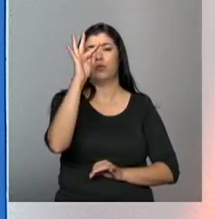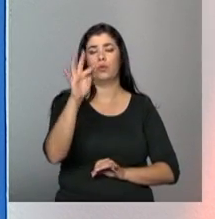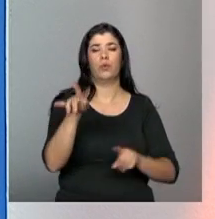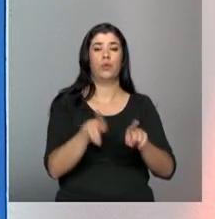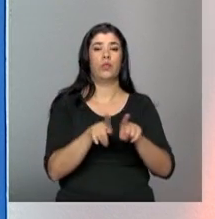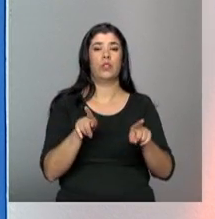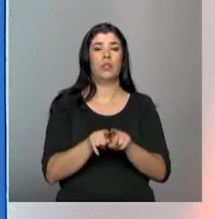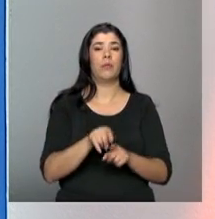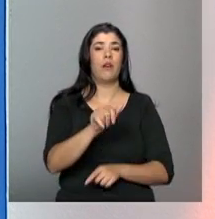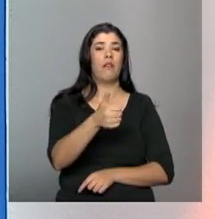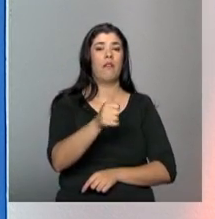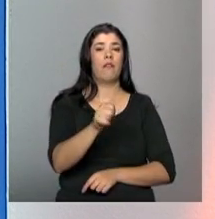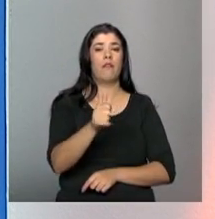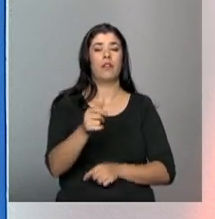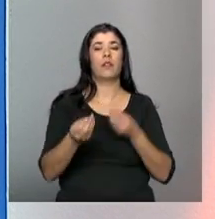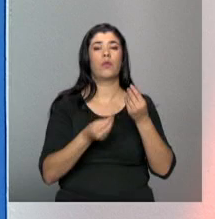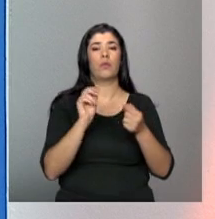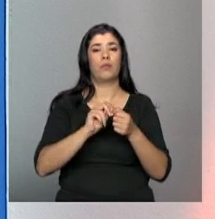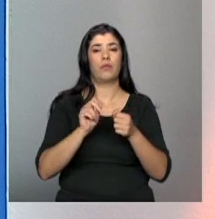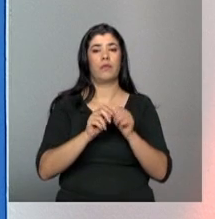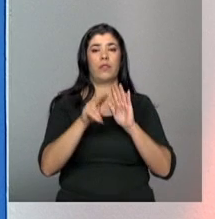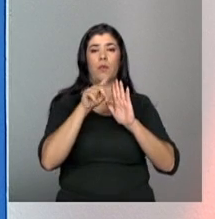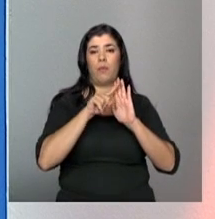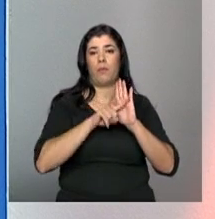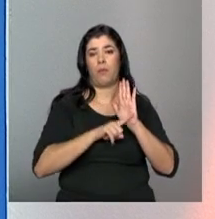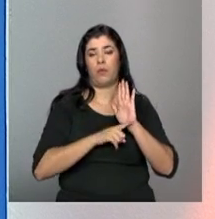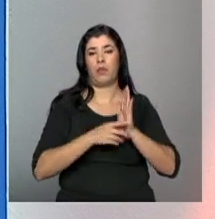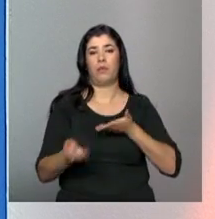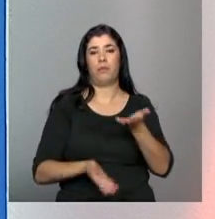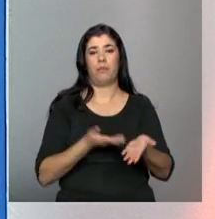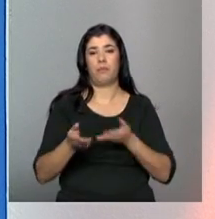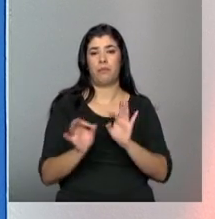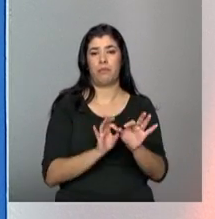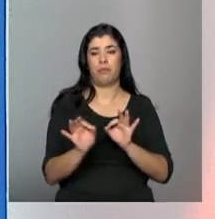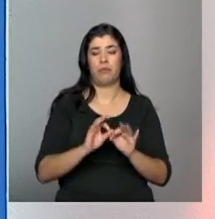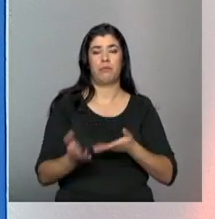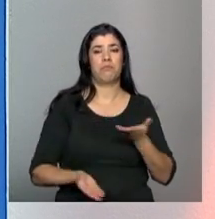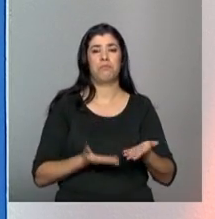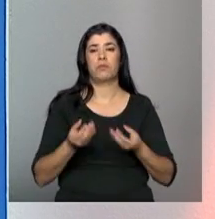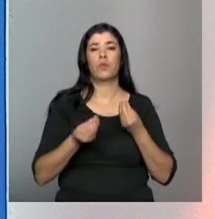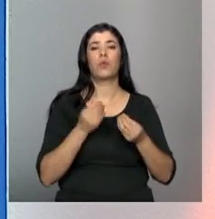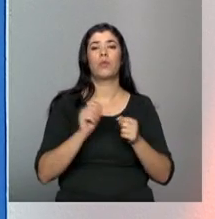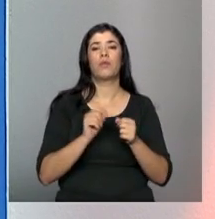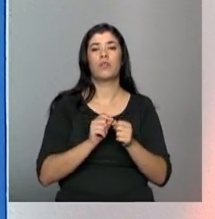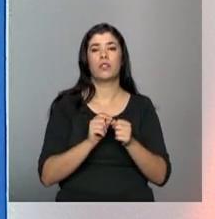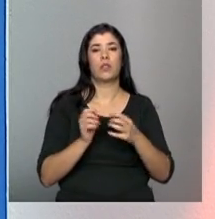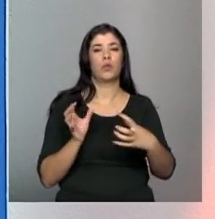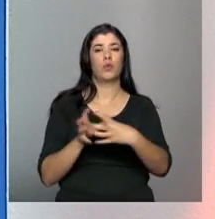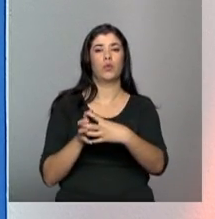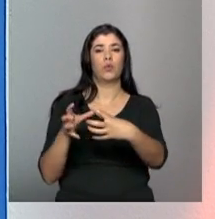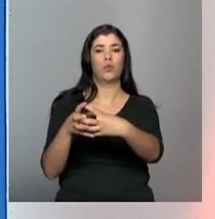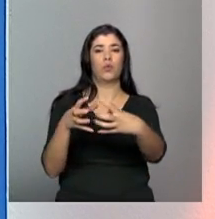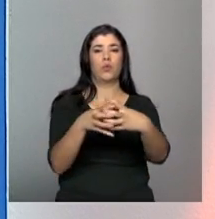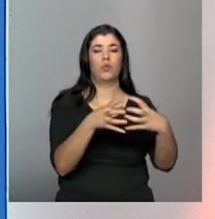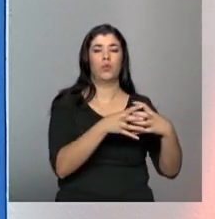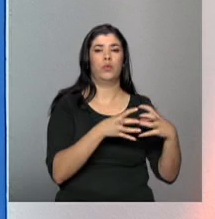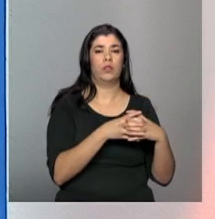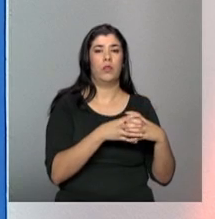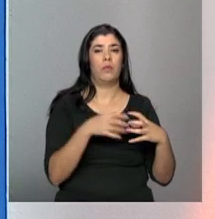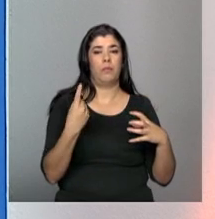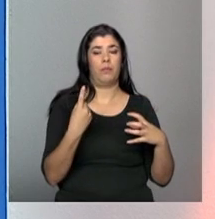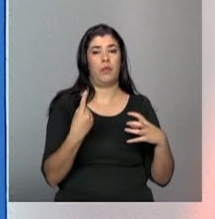verificação, da execução dos programas, projetos e serviços, não tem como fazer de maneira conjunta, né? Cada um tem as suas